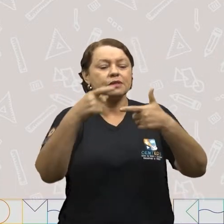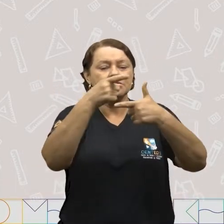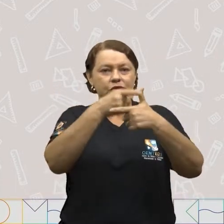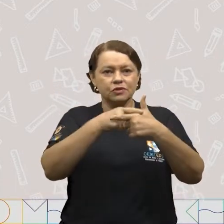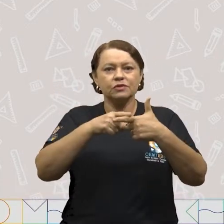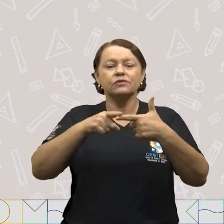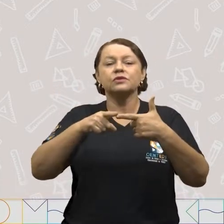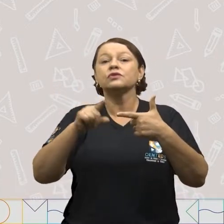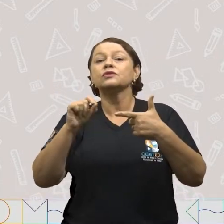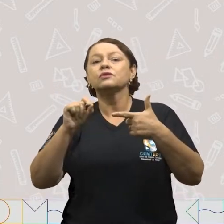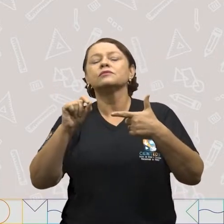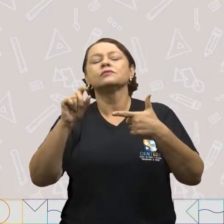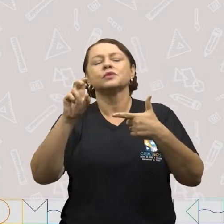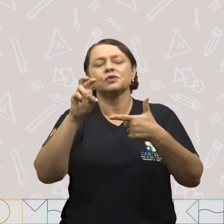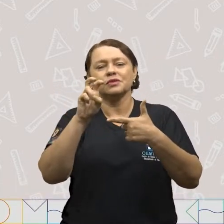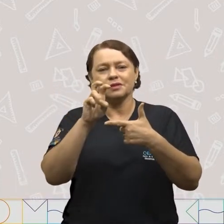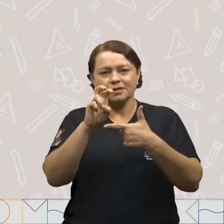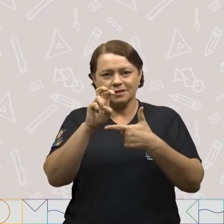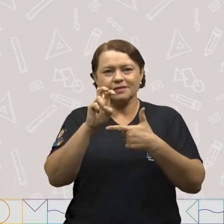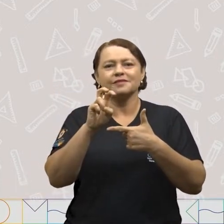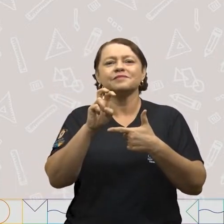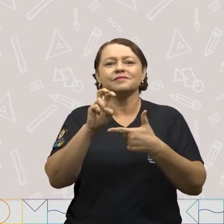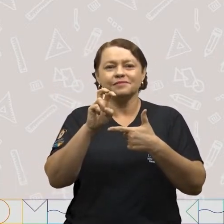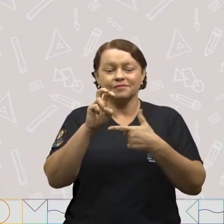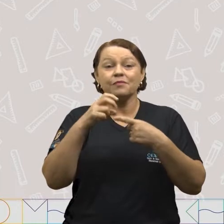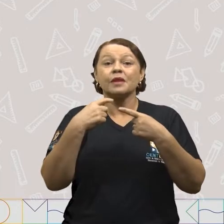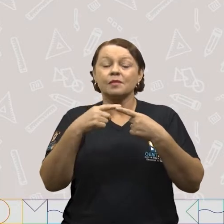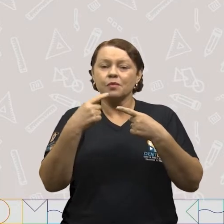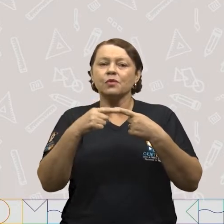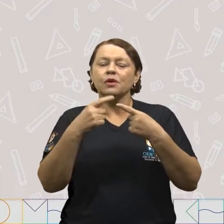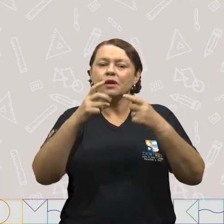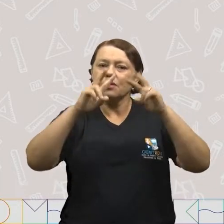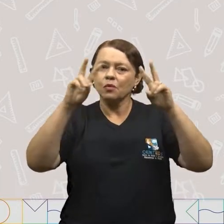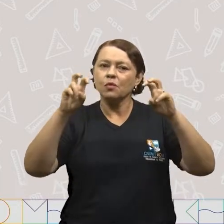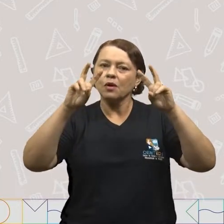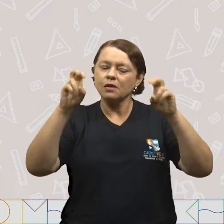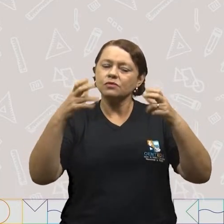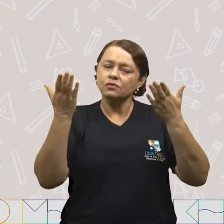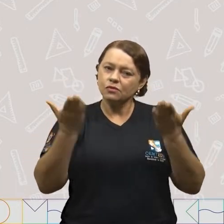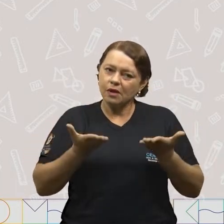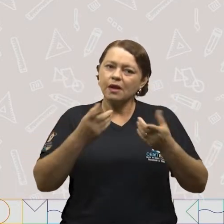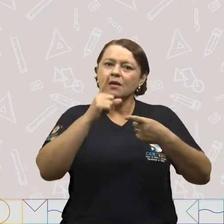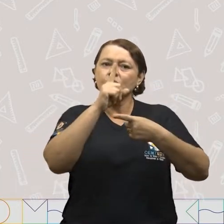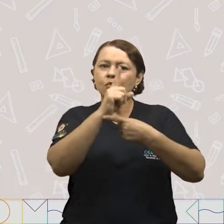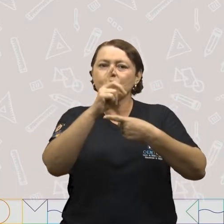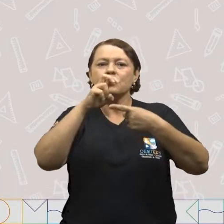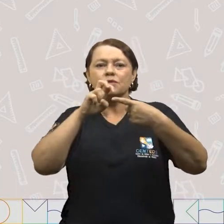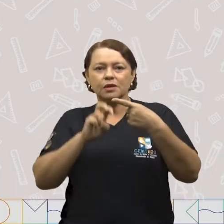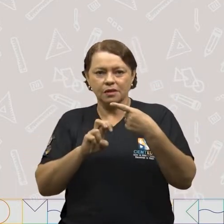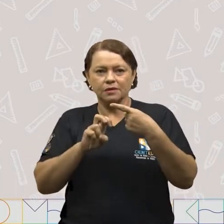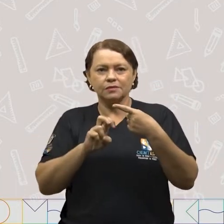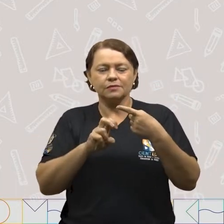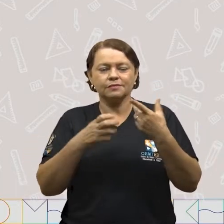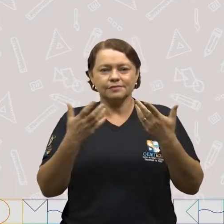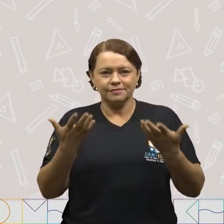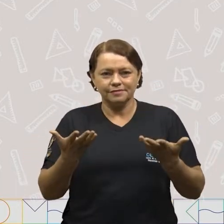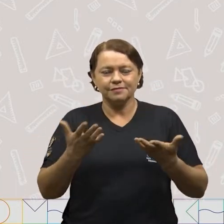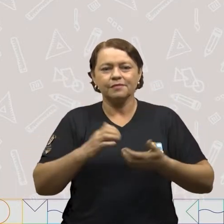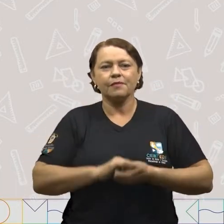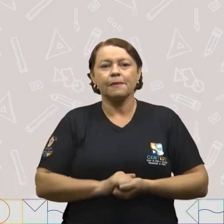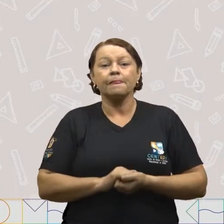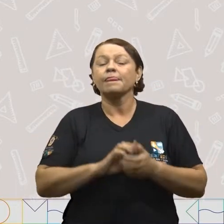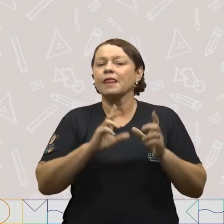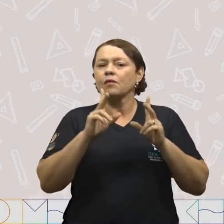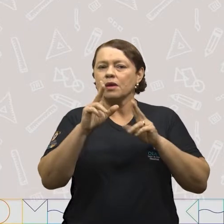dividi-los por cinco, porque estamos falando de quinta parte. Vamos fazer